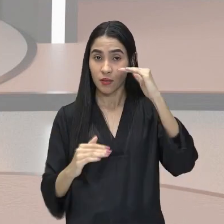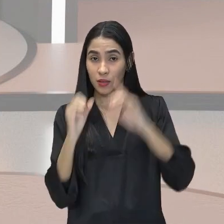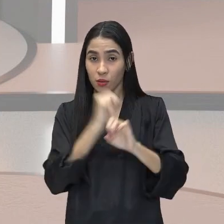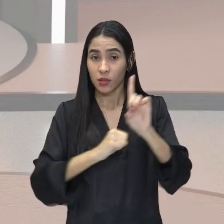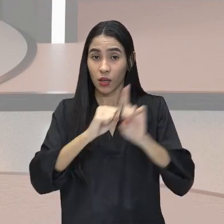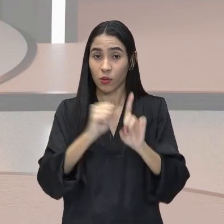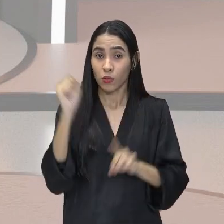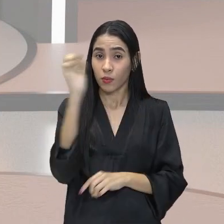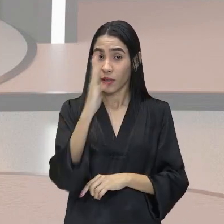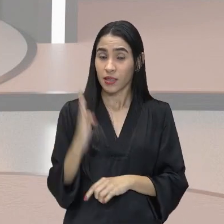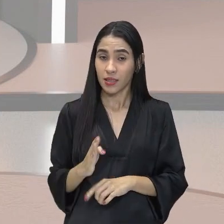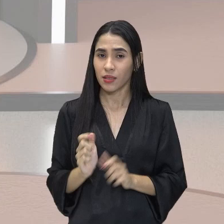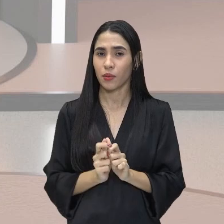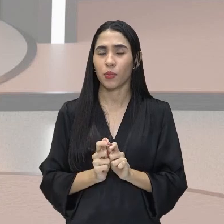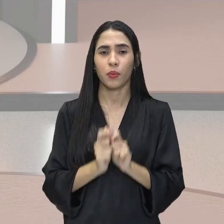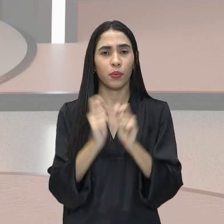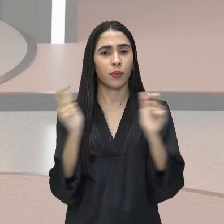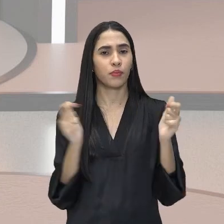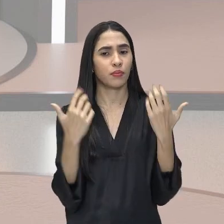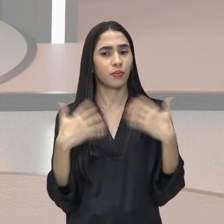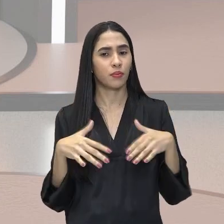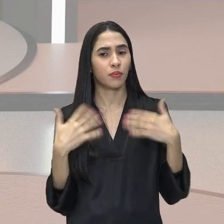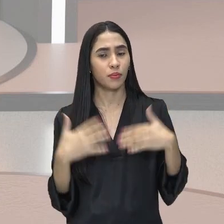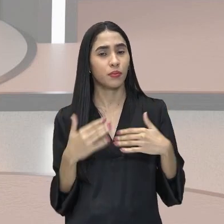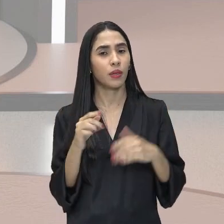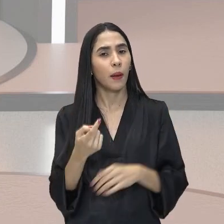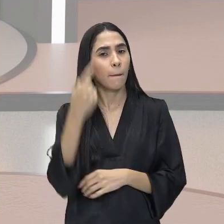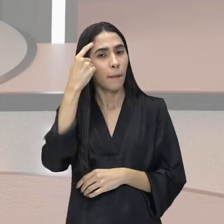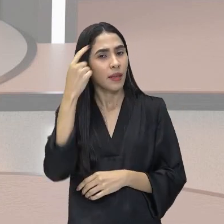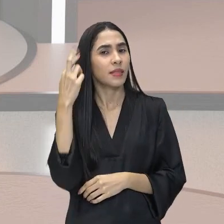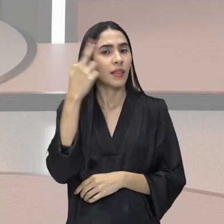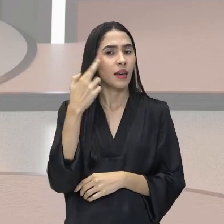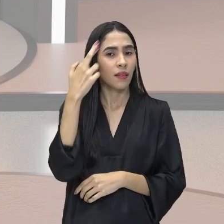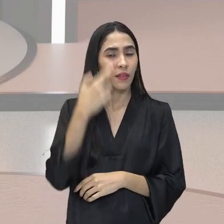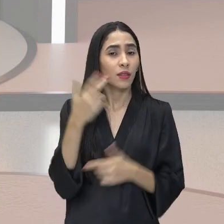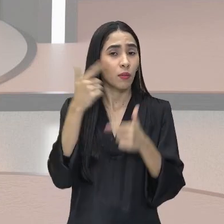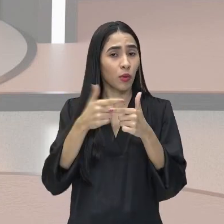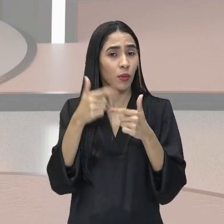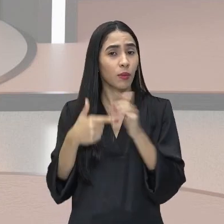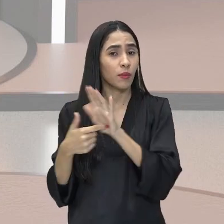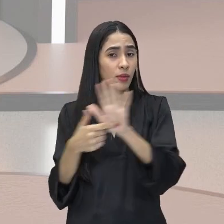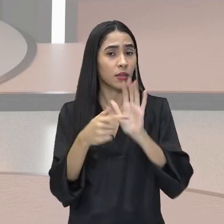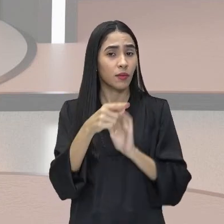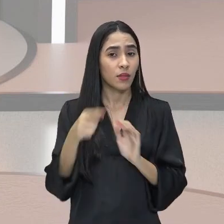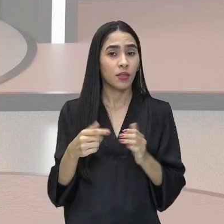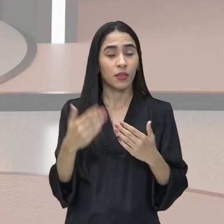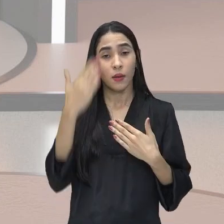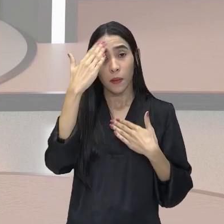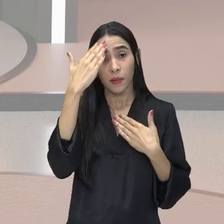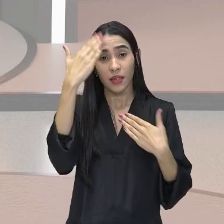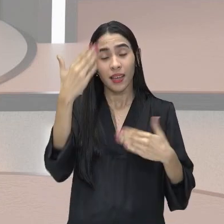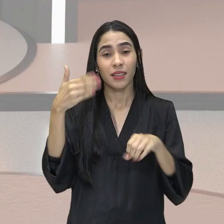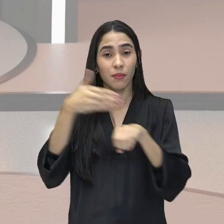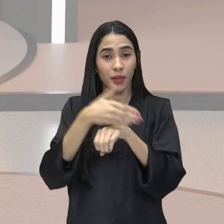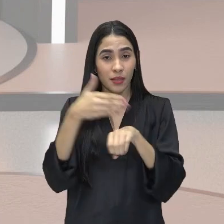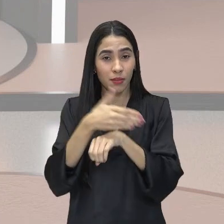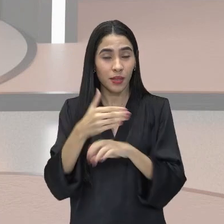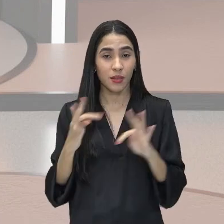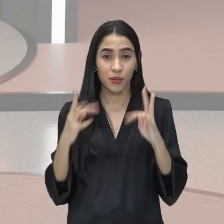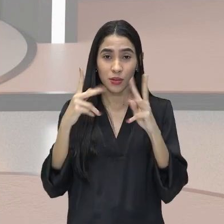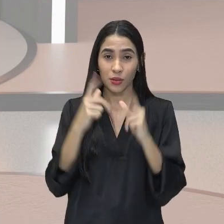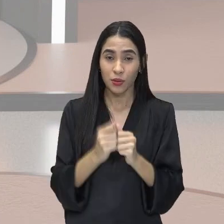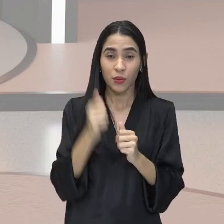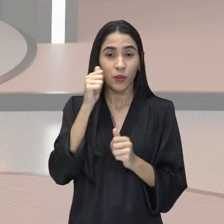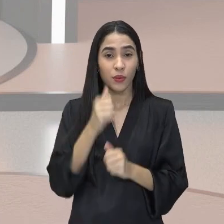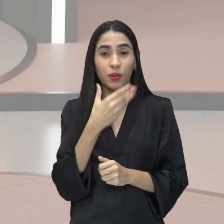Brasil é muito grande. Pense, reflita, é um problema que eu deixo para vocês. Muito obrigado pela participação de todas